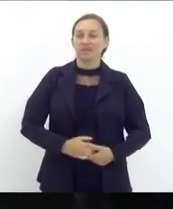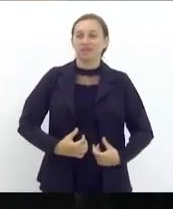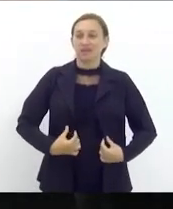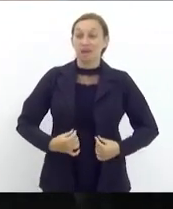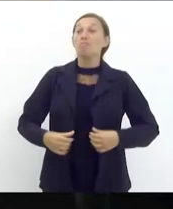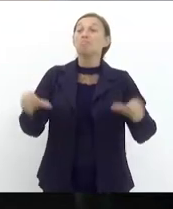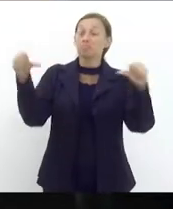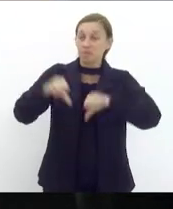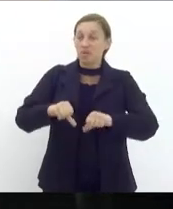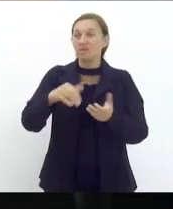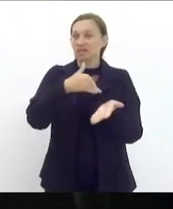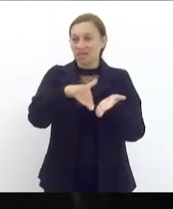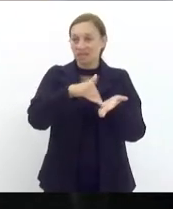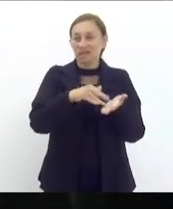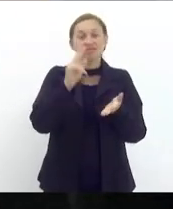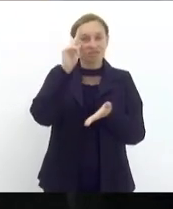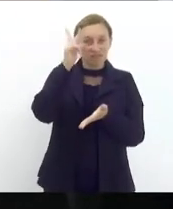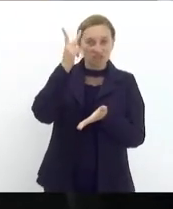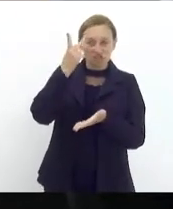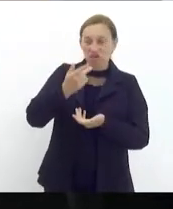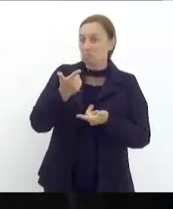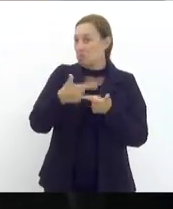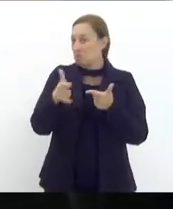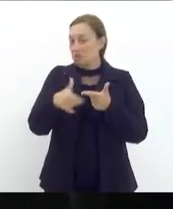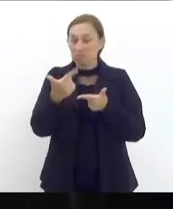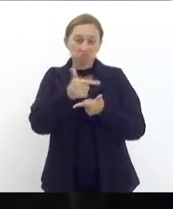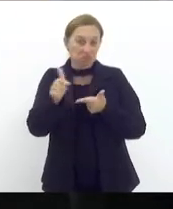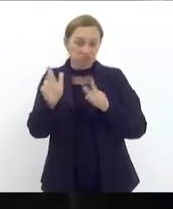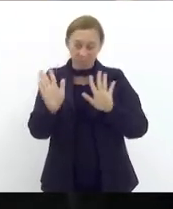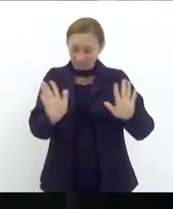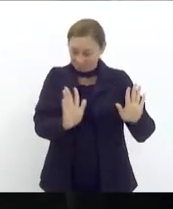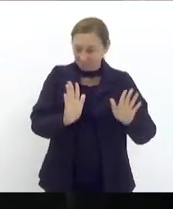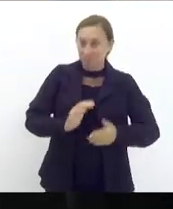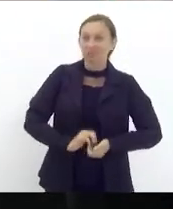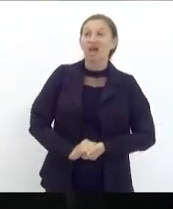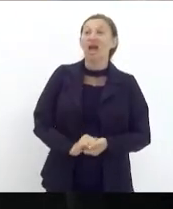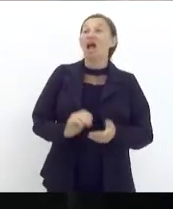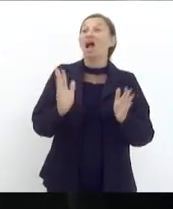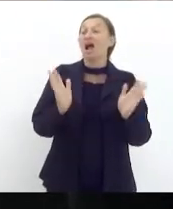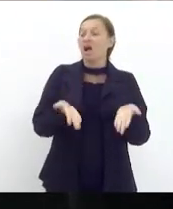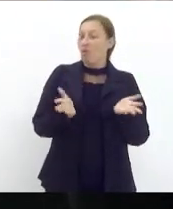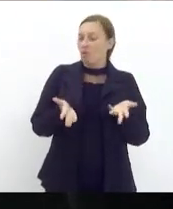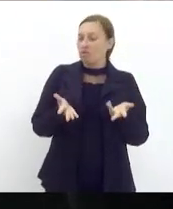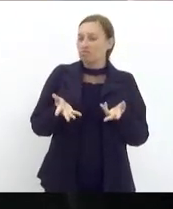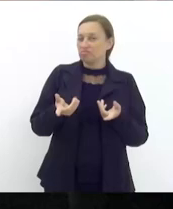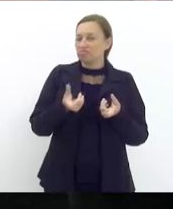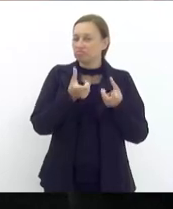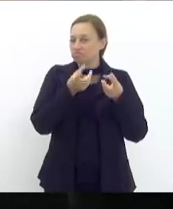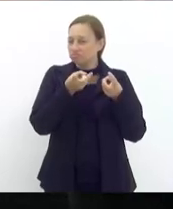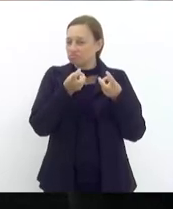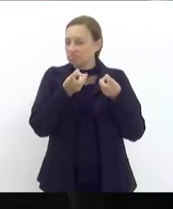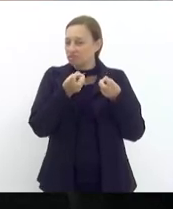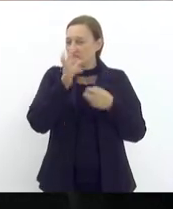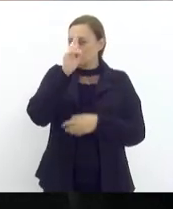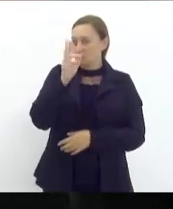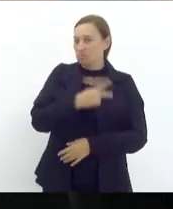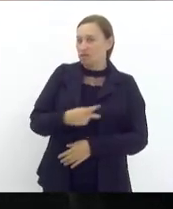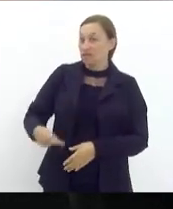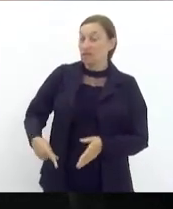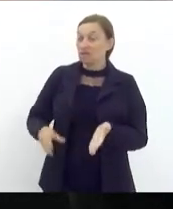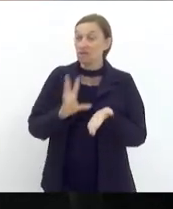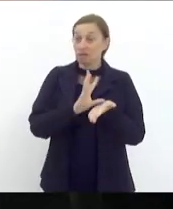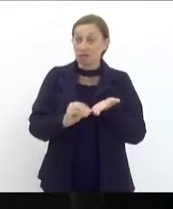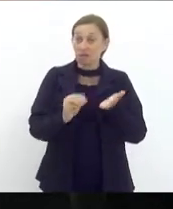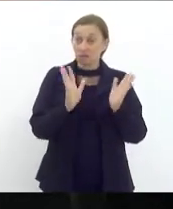pior secretário da história sem problema algum agora o que mais me chama a atenção presidente que tem a ver com a pauta aqui